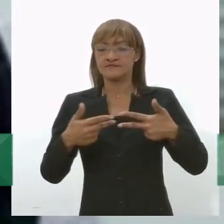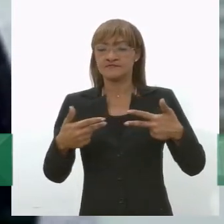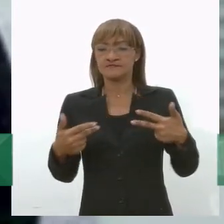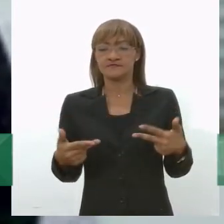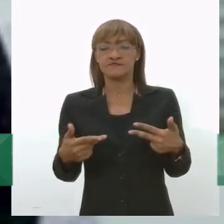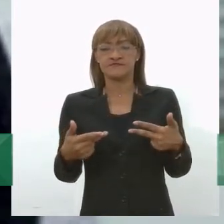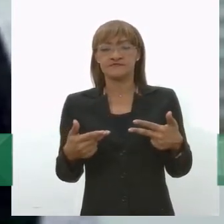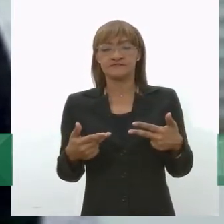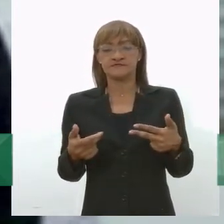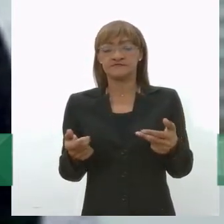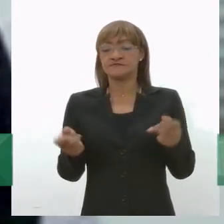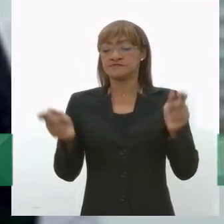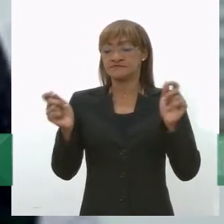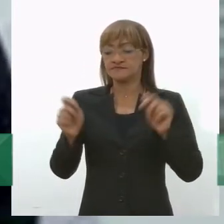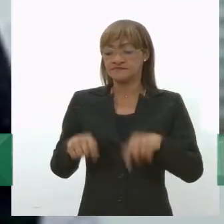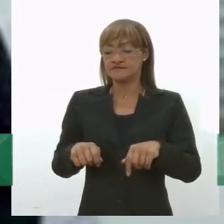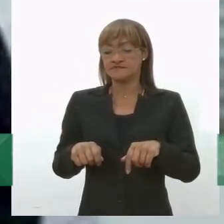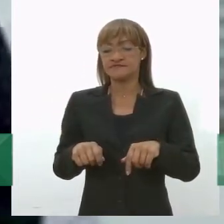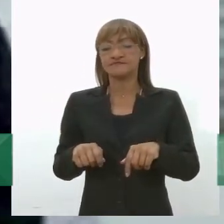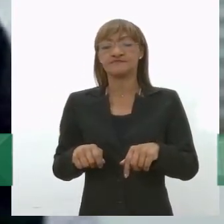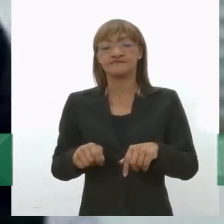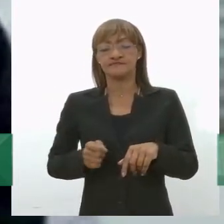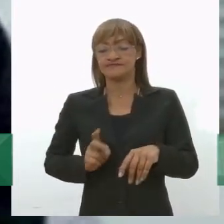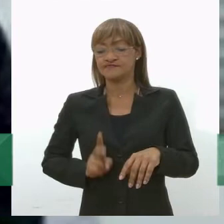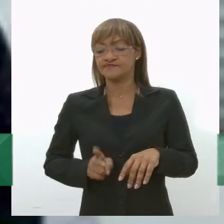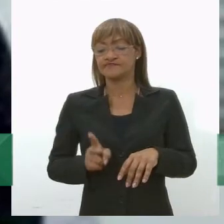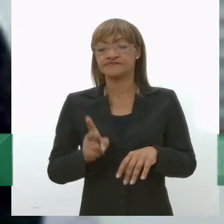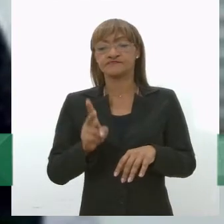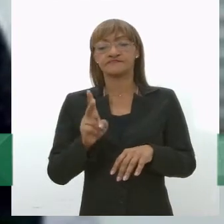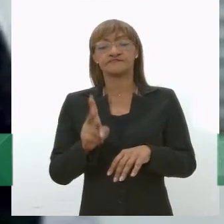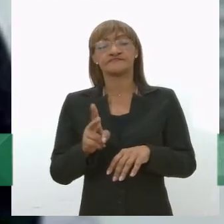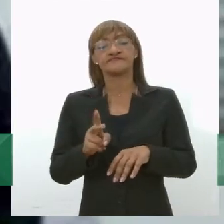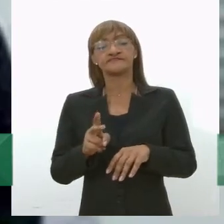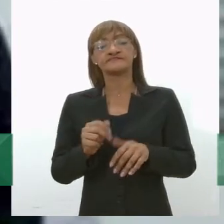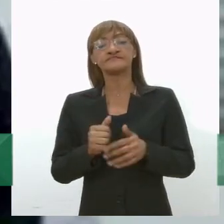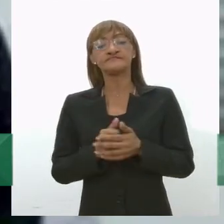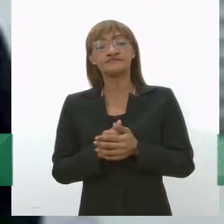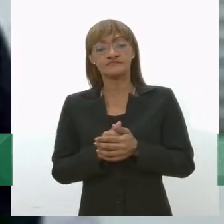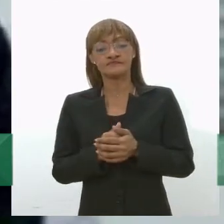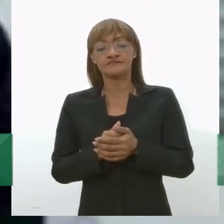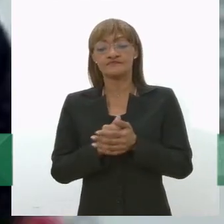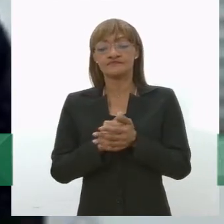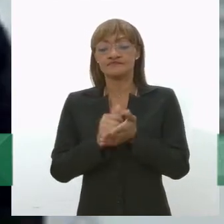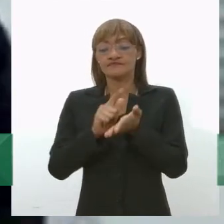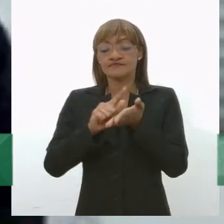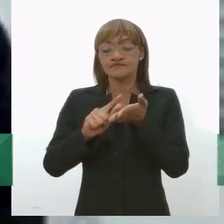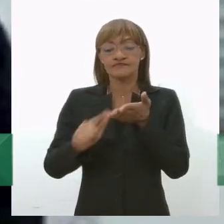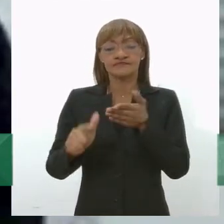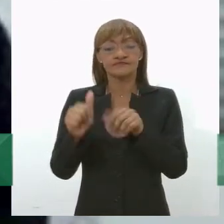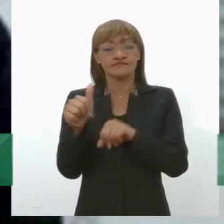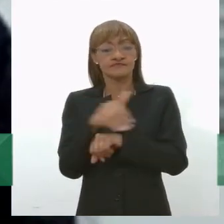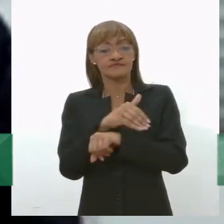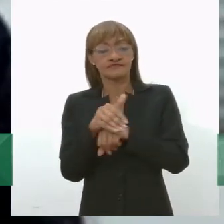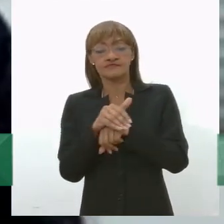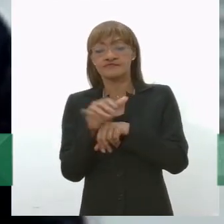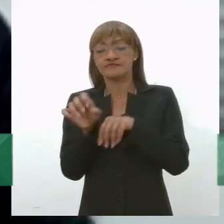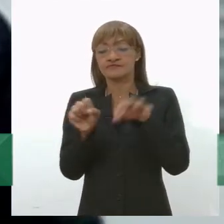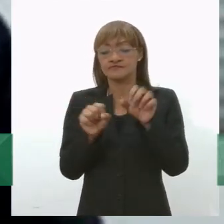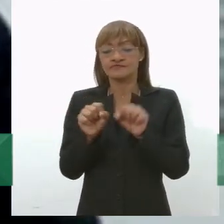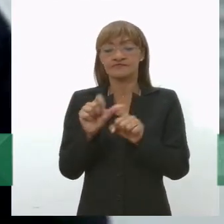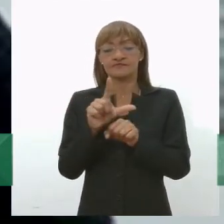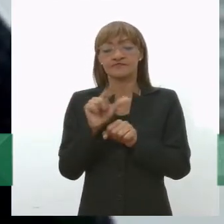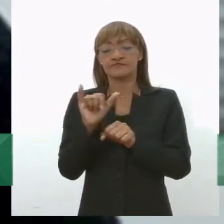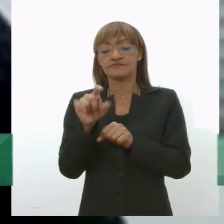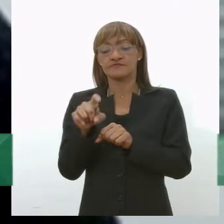outras áreas essa cooperativa também faça a coleta seletiva, porta a porta. Então,